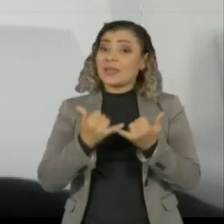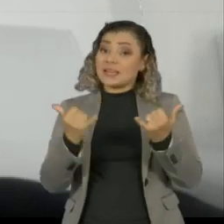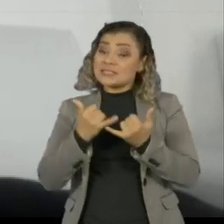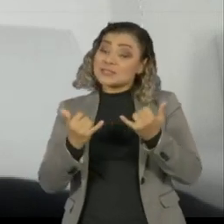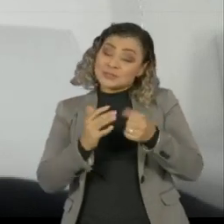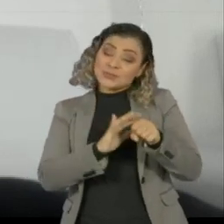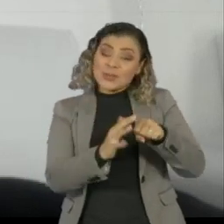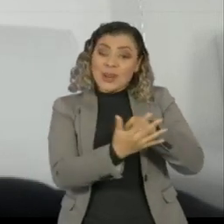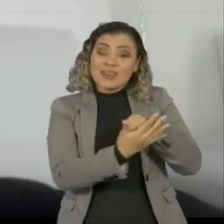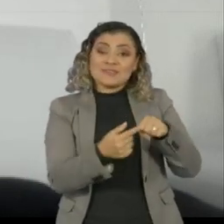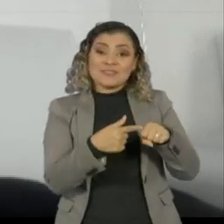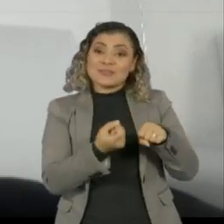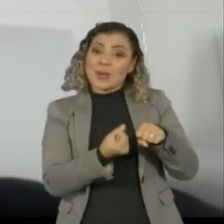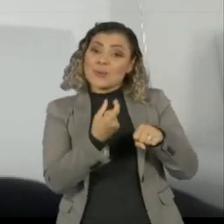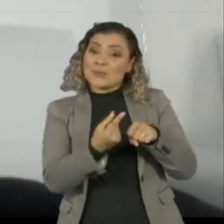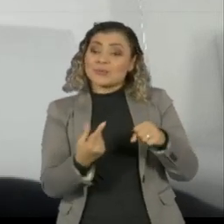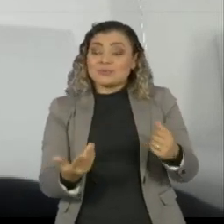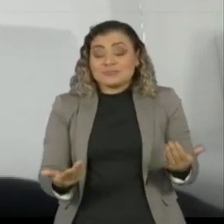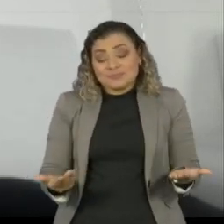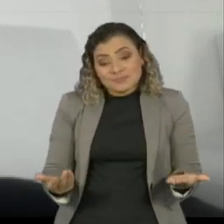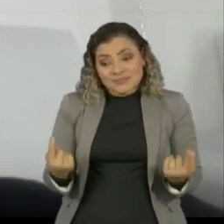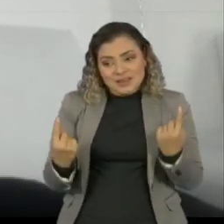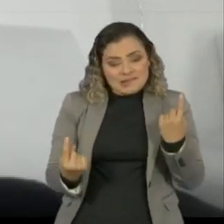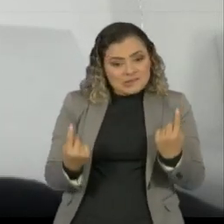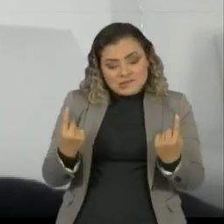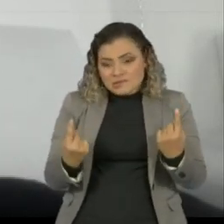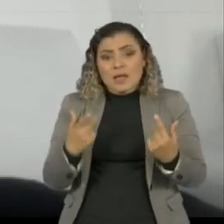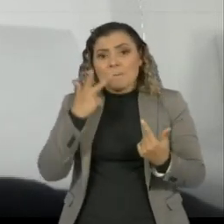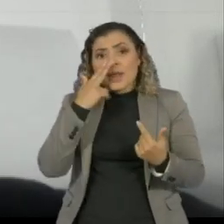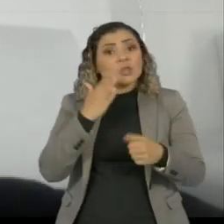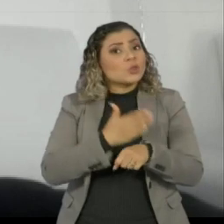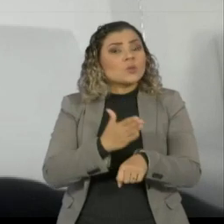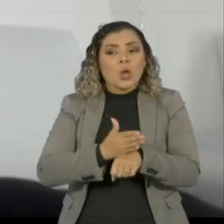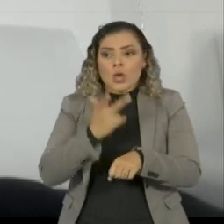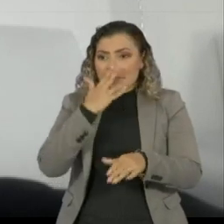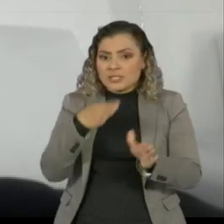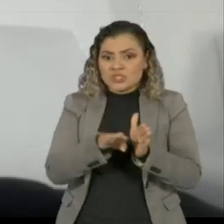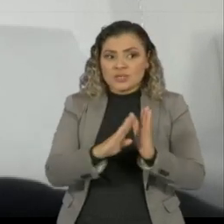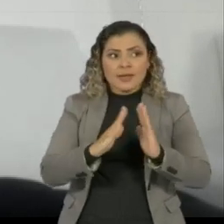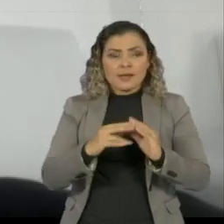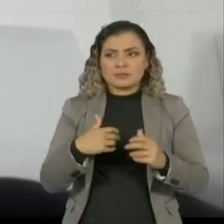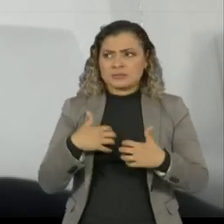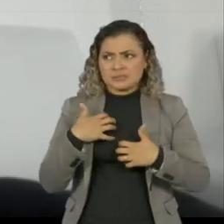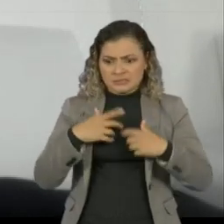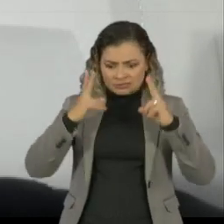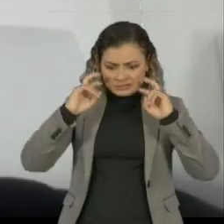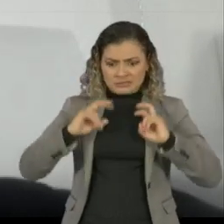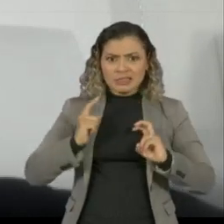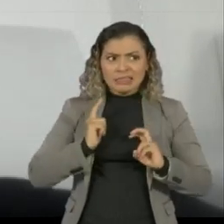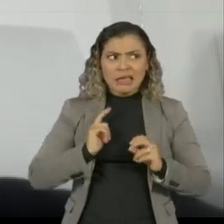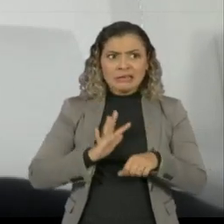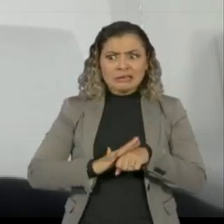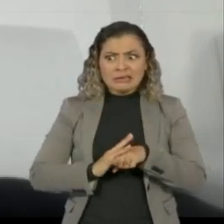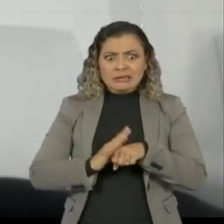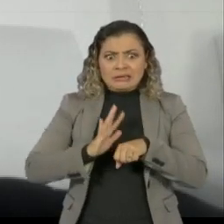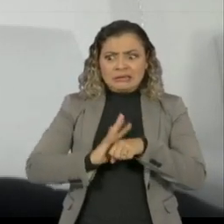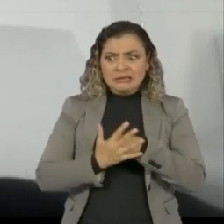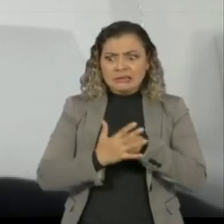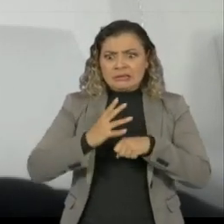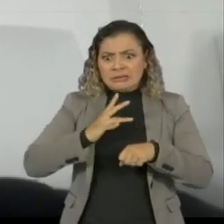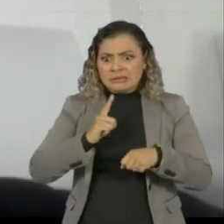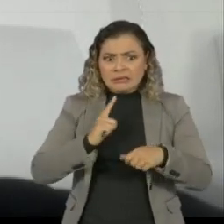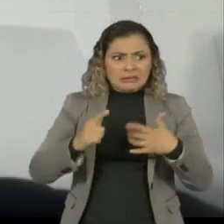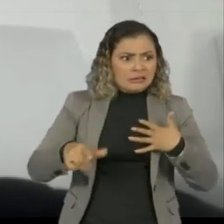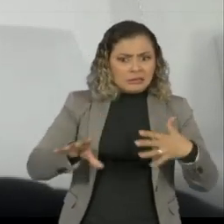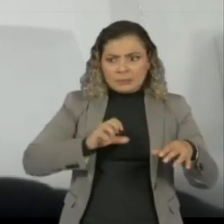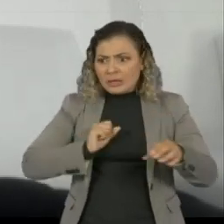alguns casos de covid, né? Então você chegava em casa e aí você tinha esses sintomas e você falava, será